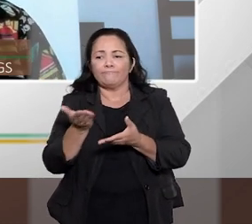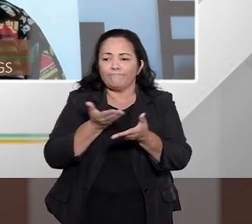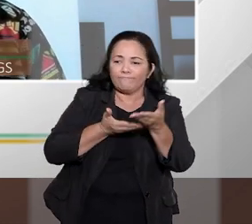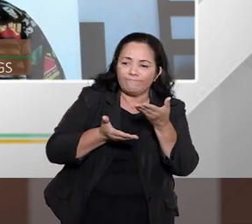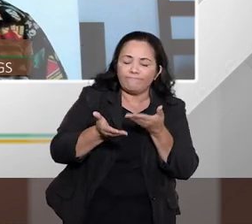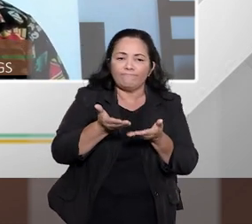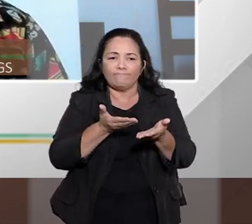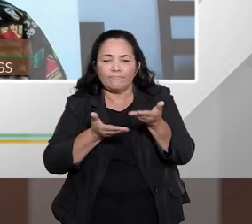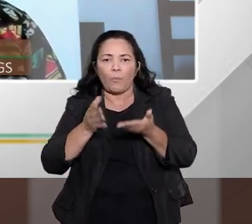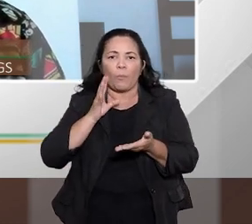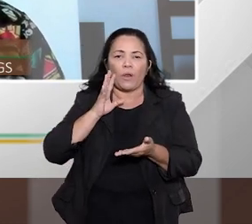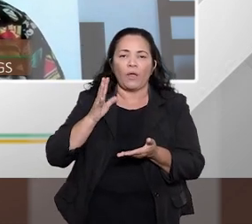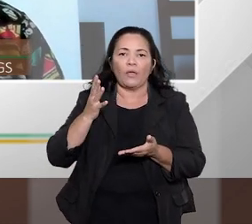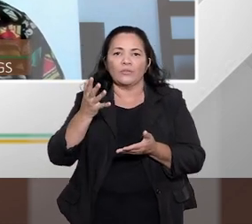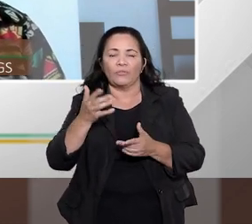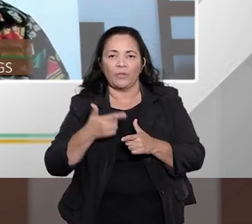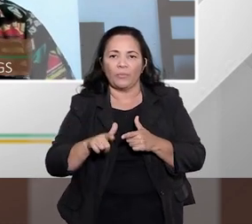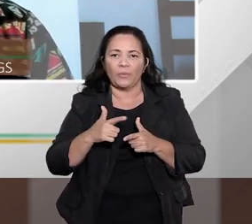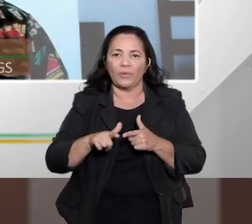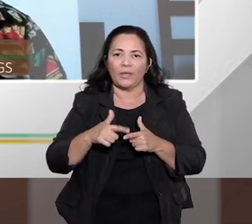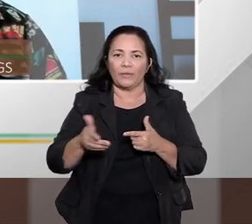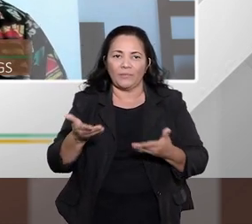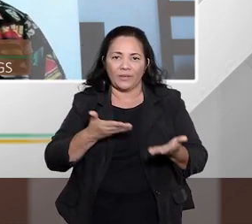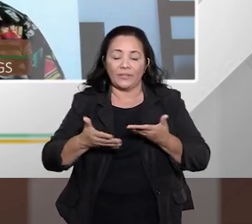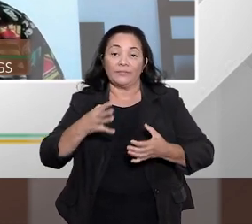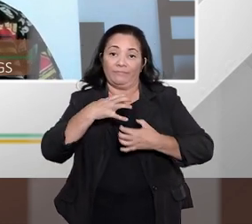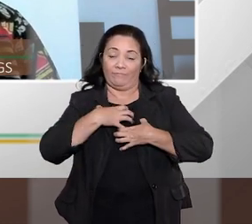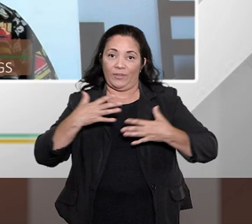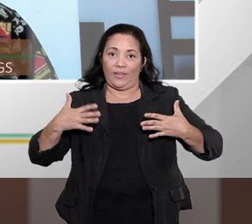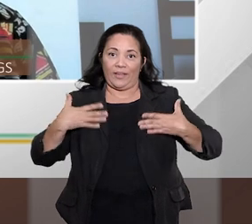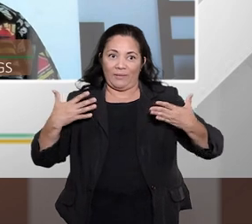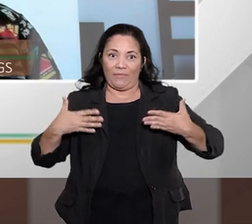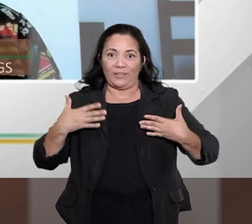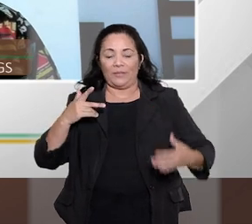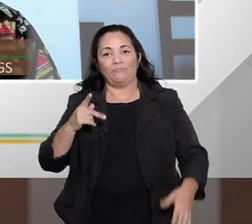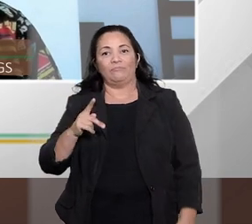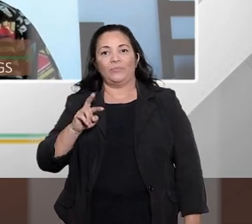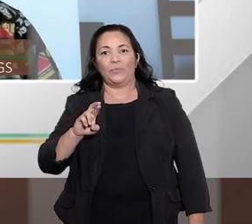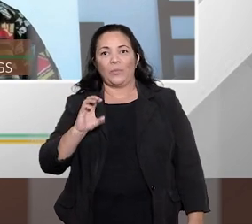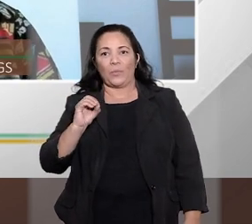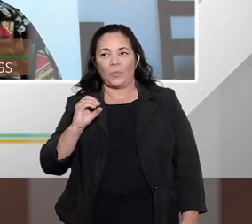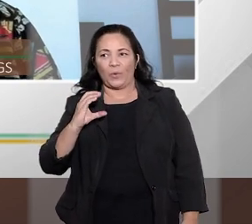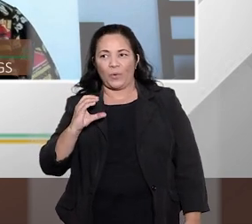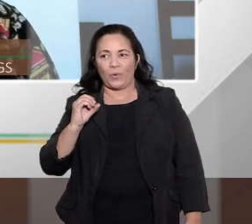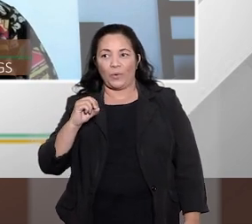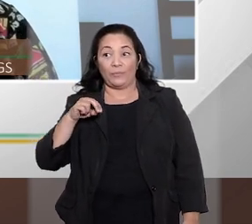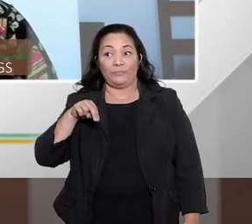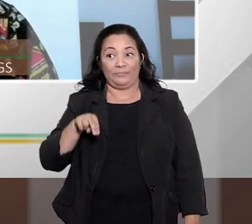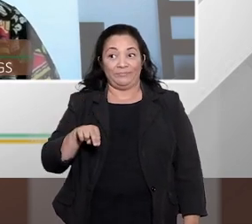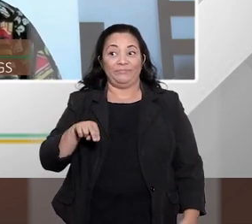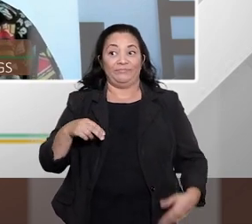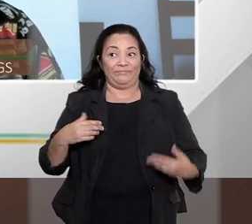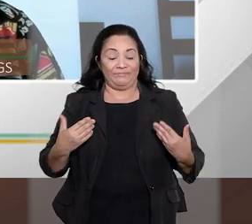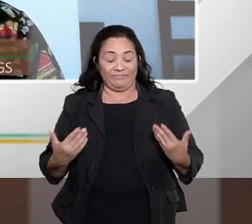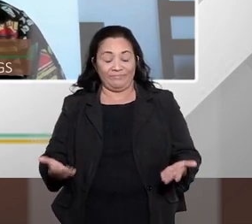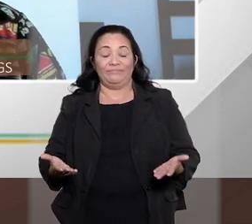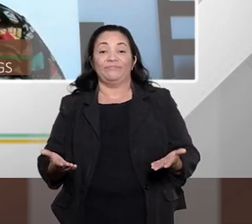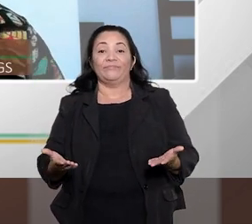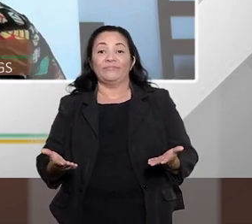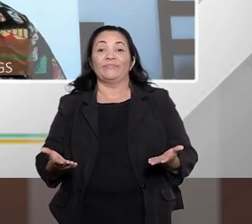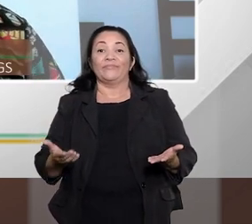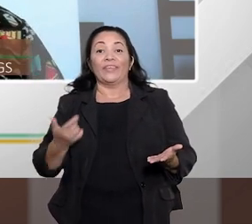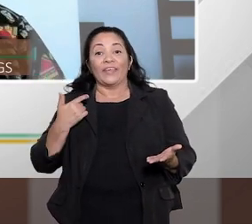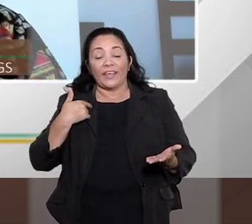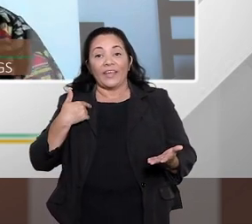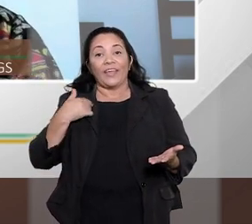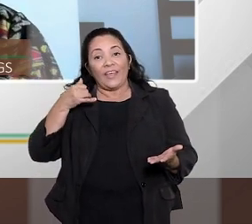confesso que eu estou bem animada com a atuação dos PROCONs porque isso evita inclusive né na prática evita